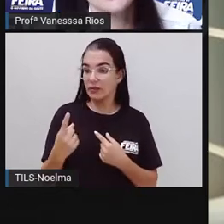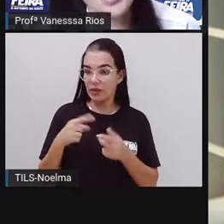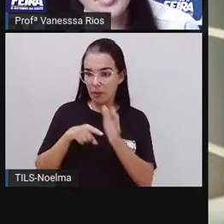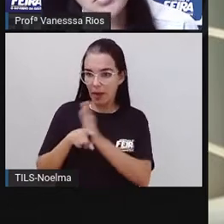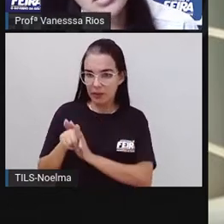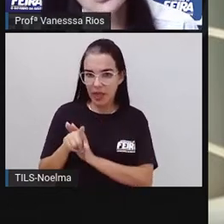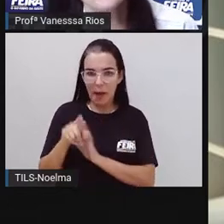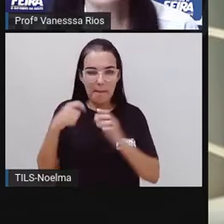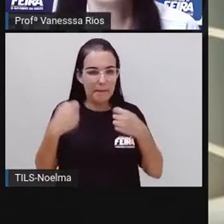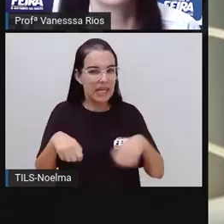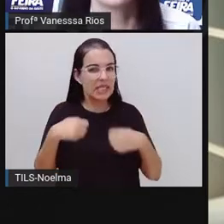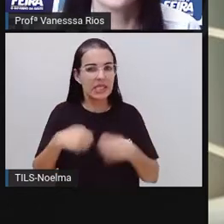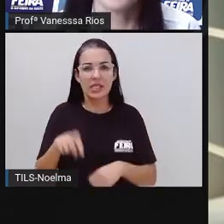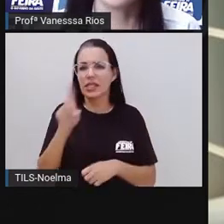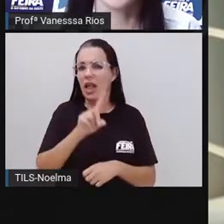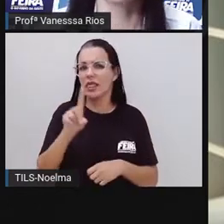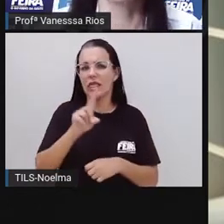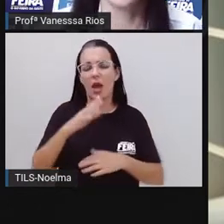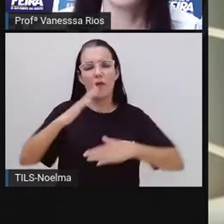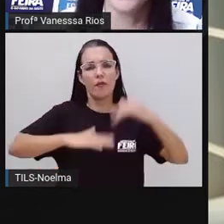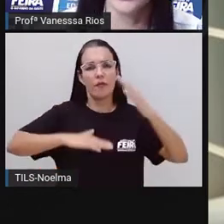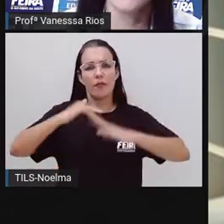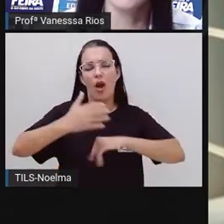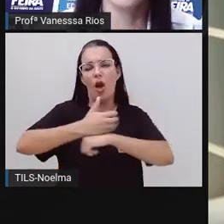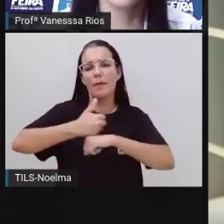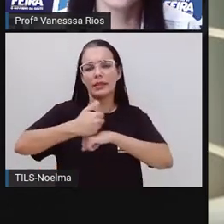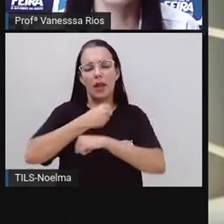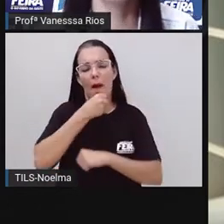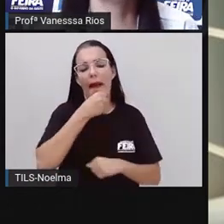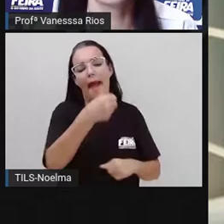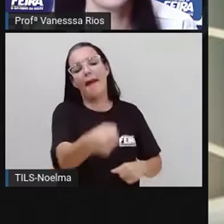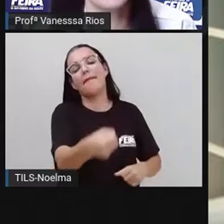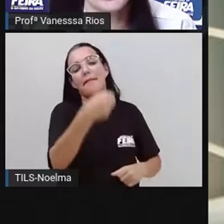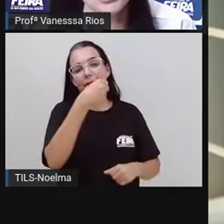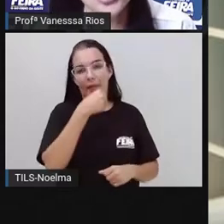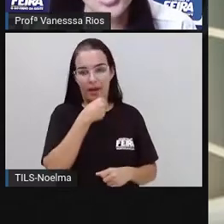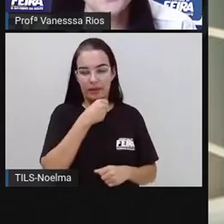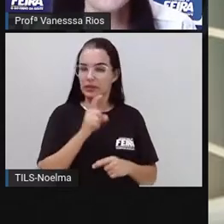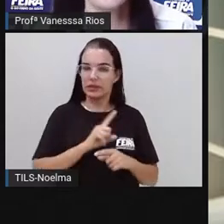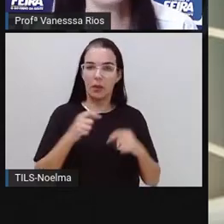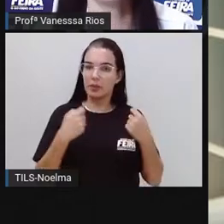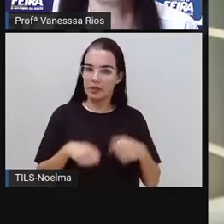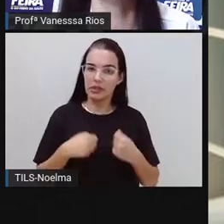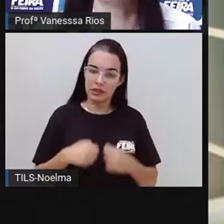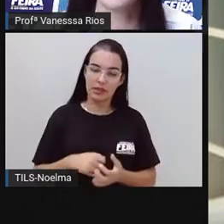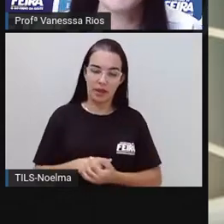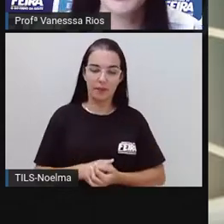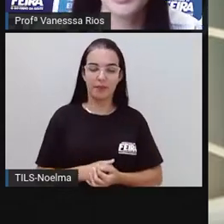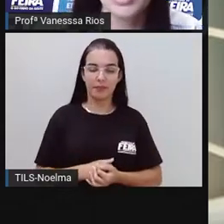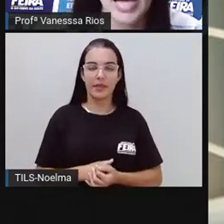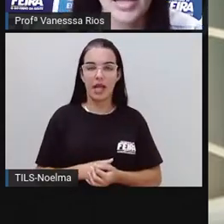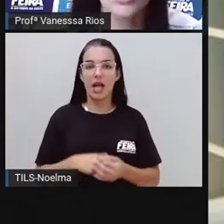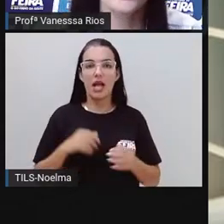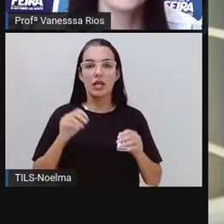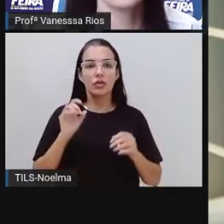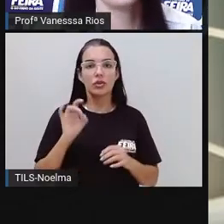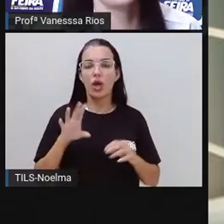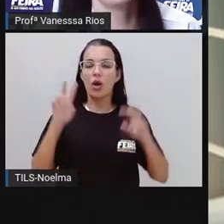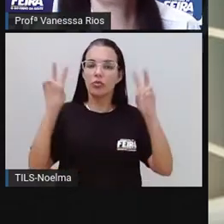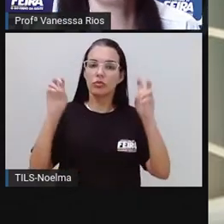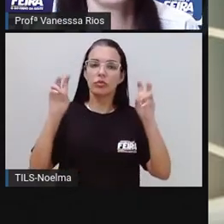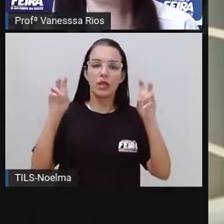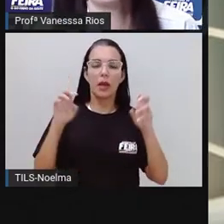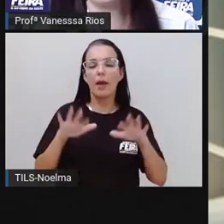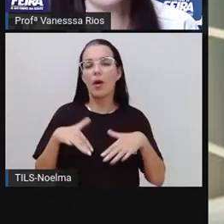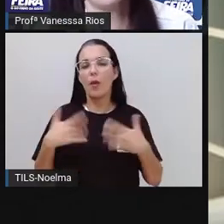necessariamente nós termos ali um repórter ou um jornalista. Vai depender do tema abordado e